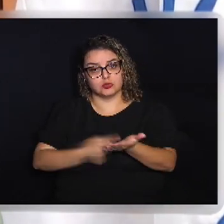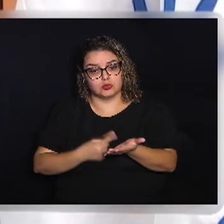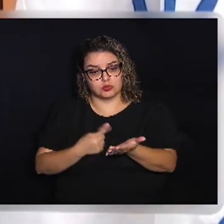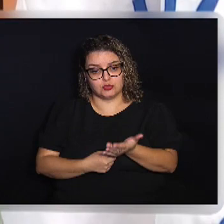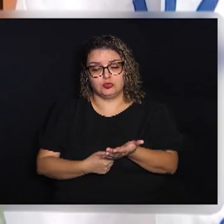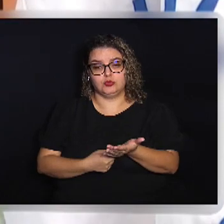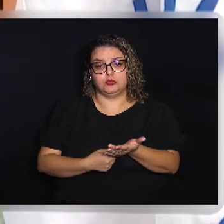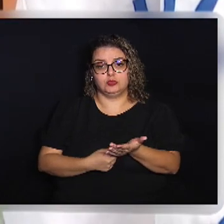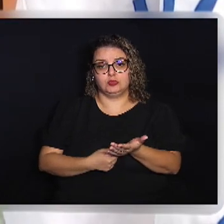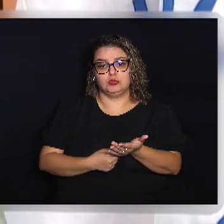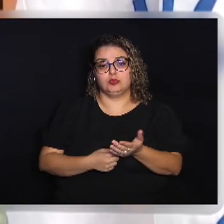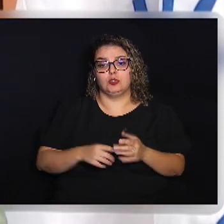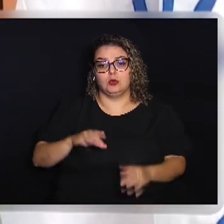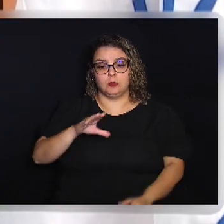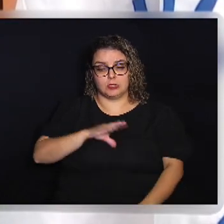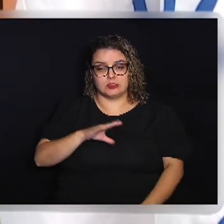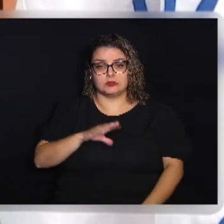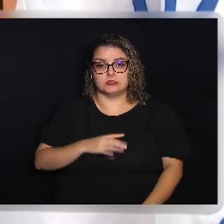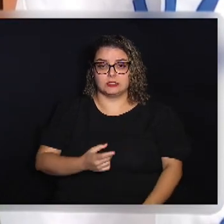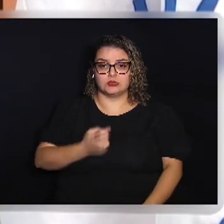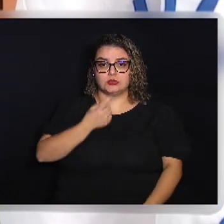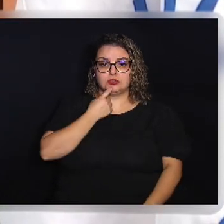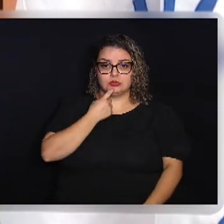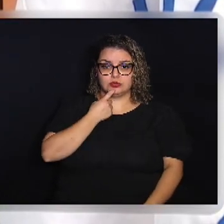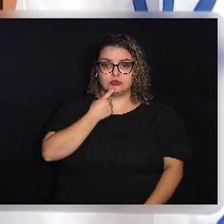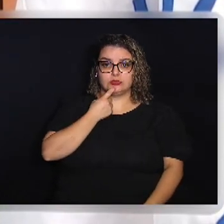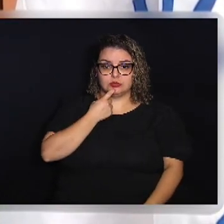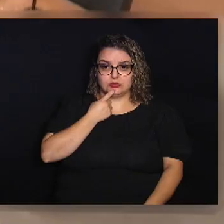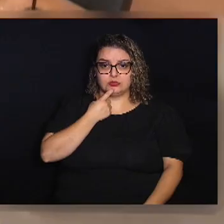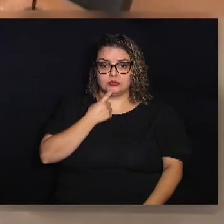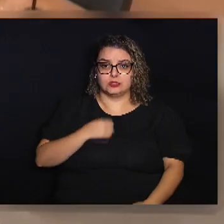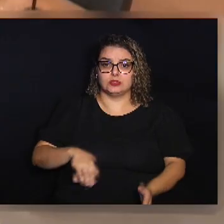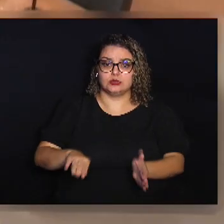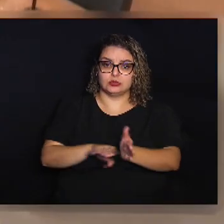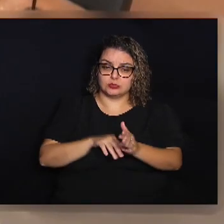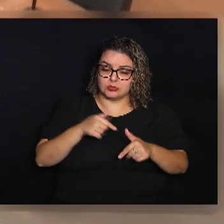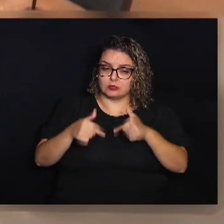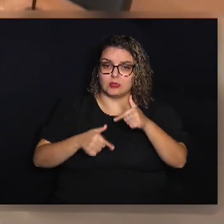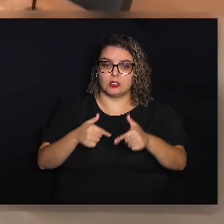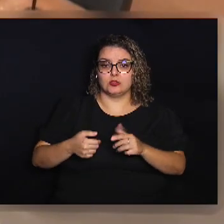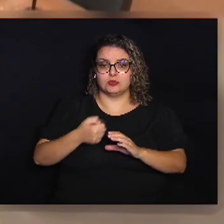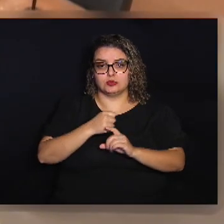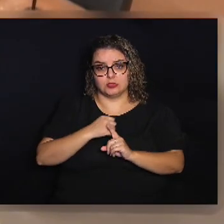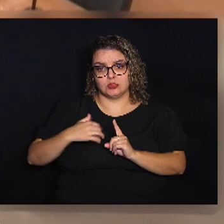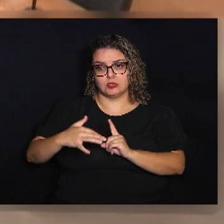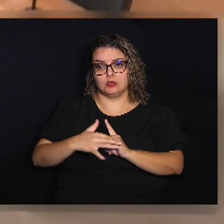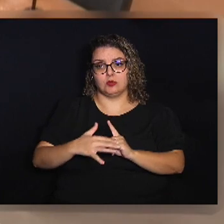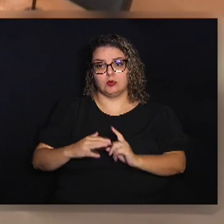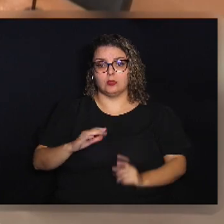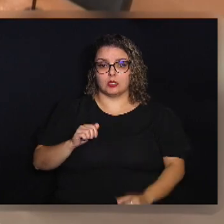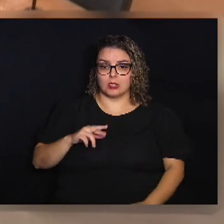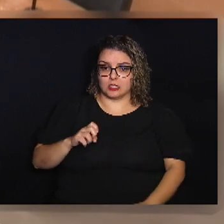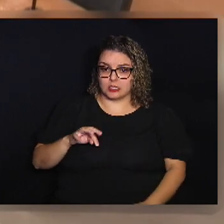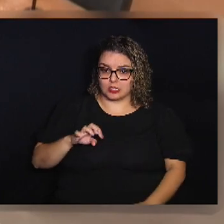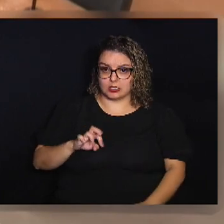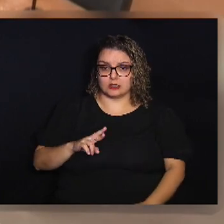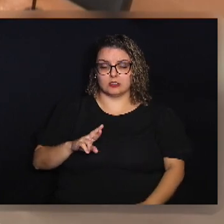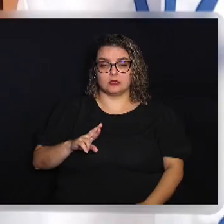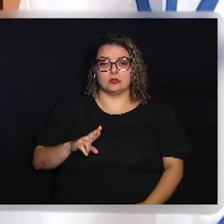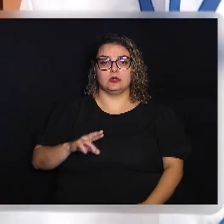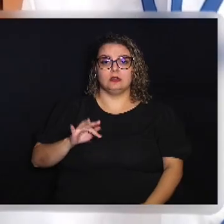com a cidade de Campinas E vêm fazendo um trabalho social O caráter filantrópico é uma marca de muitos